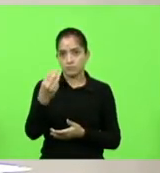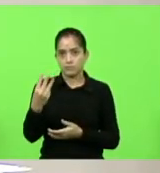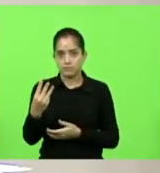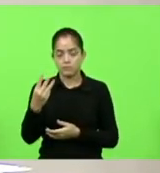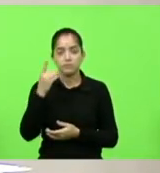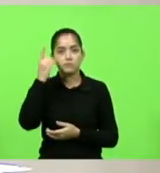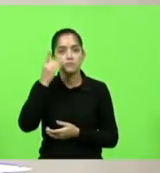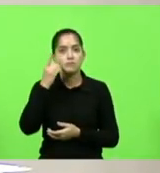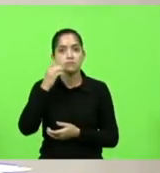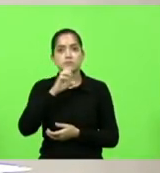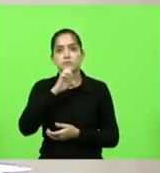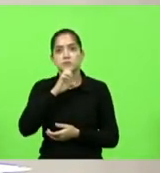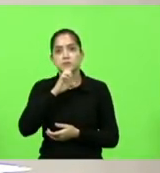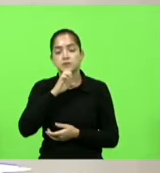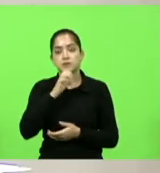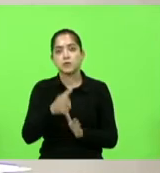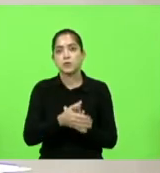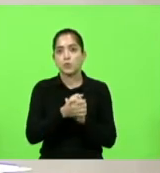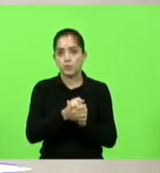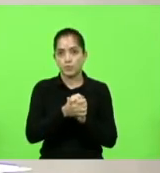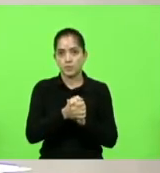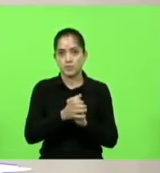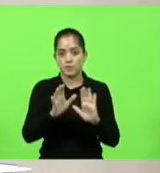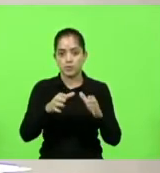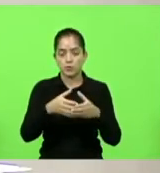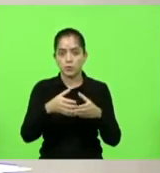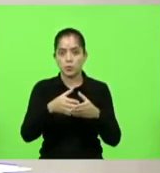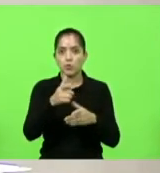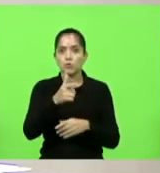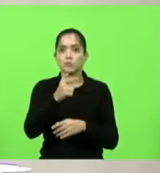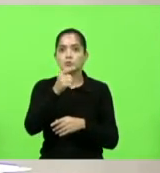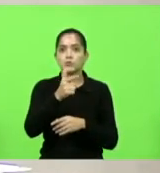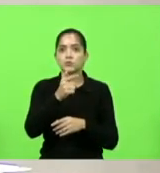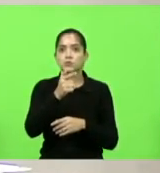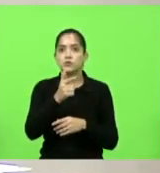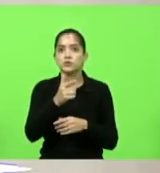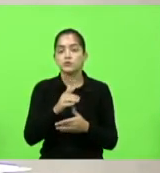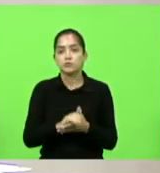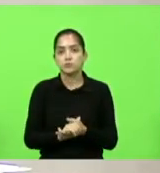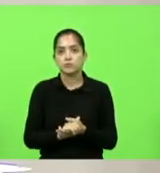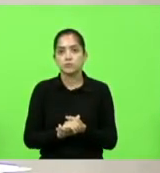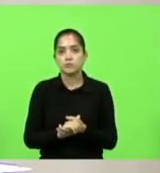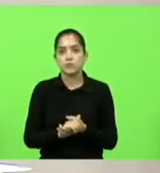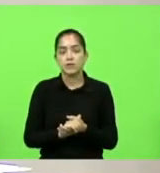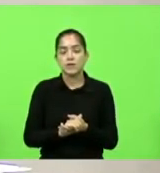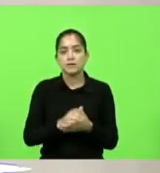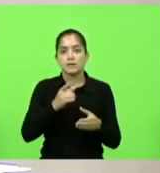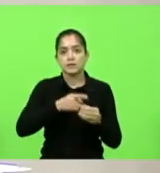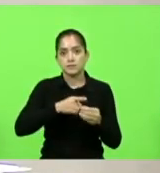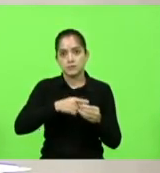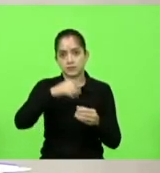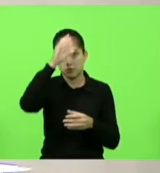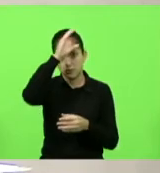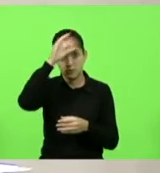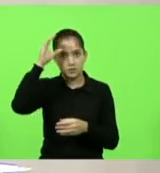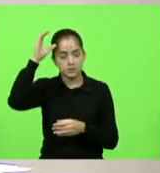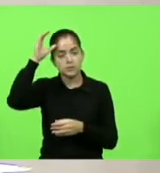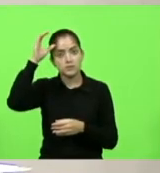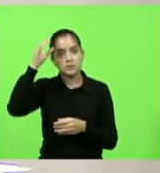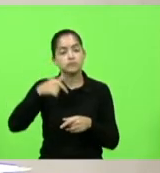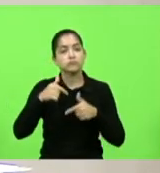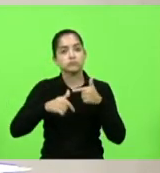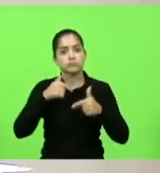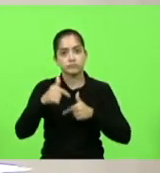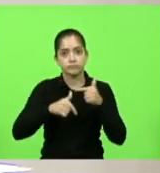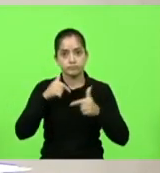Felipe Estevam, cumprimentando o Clube de Tiro Magno, no município de Criciúma, pelos relevantes serviços